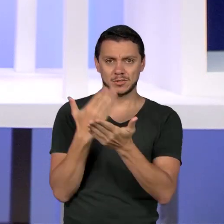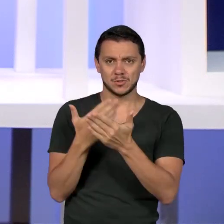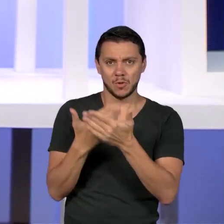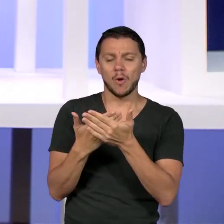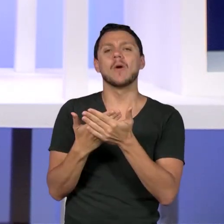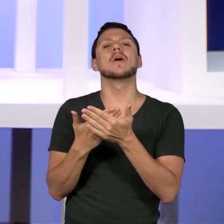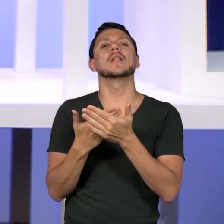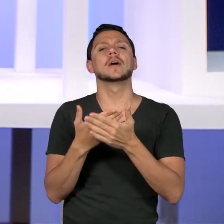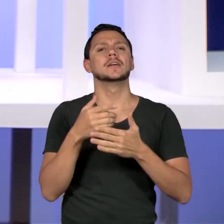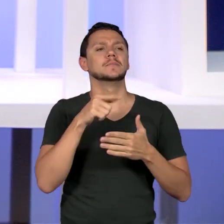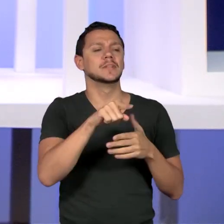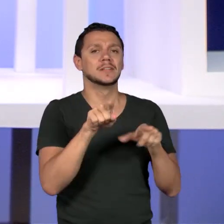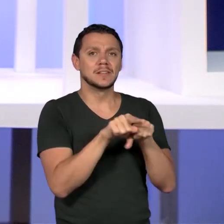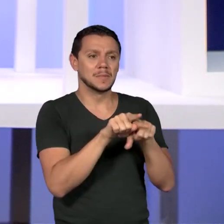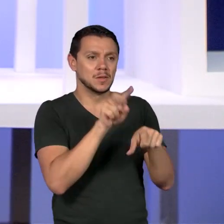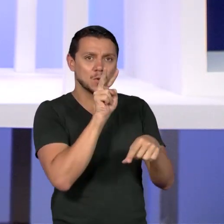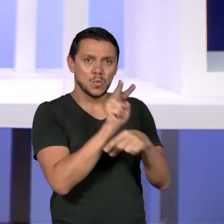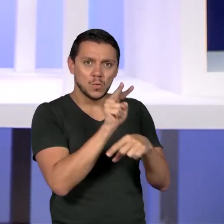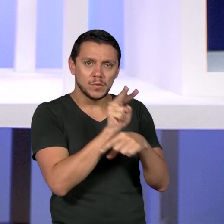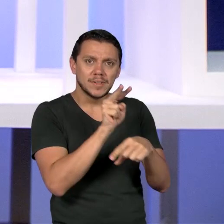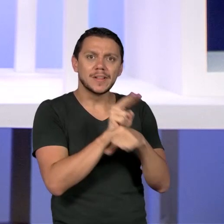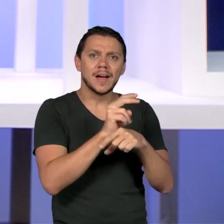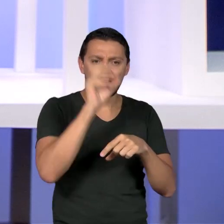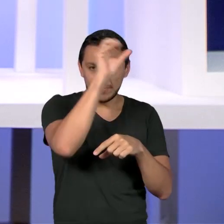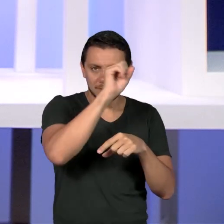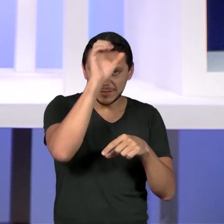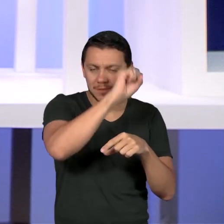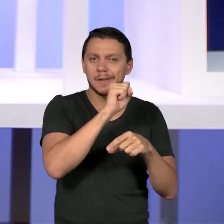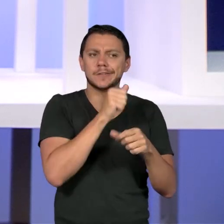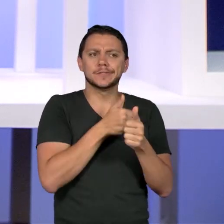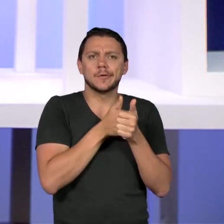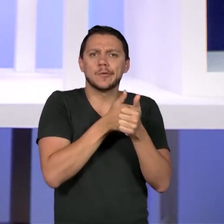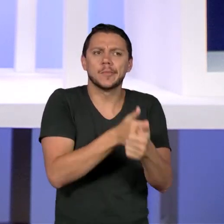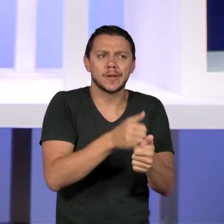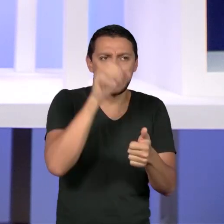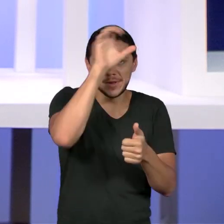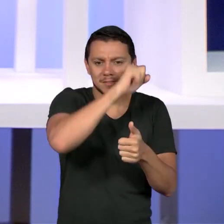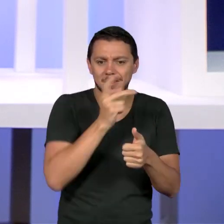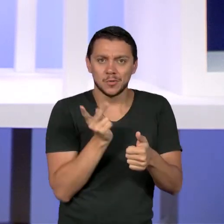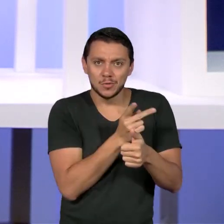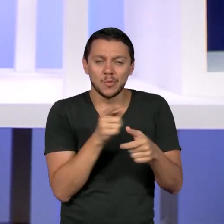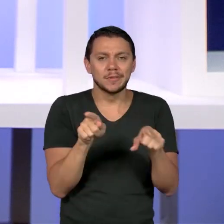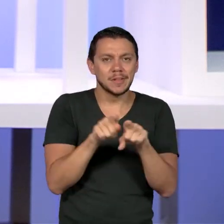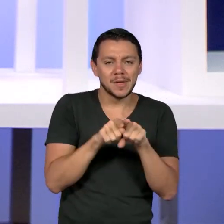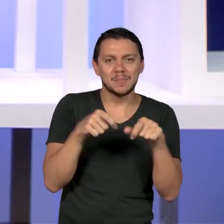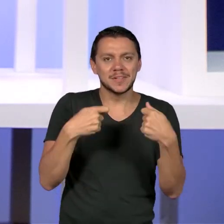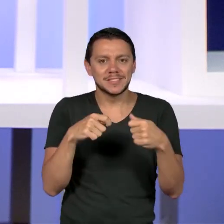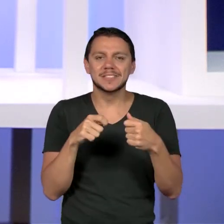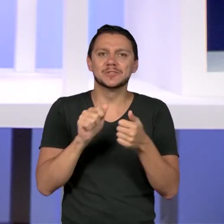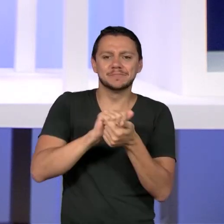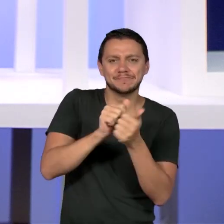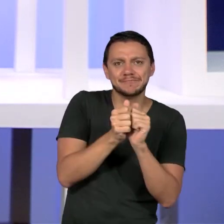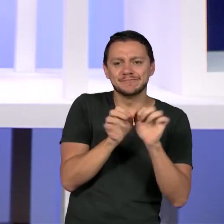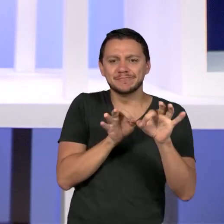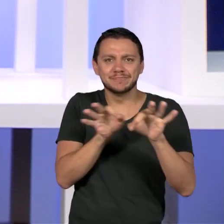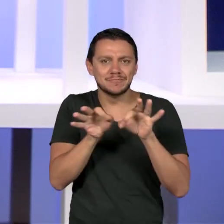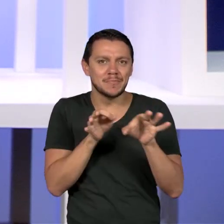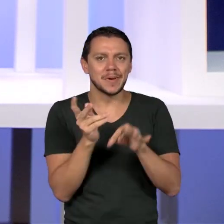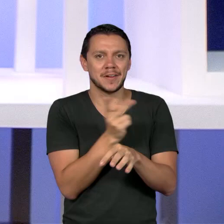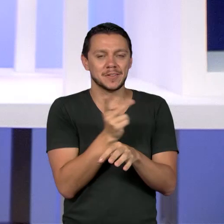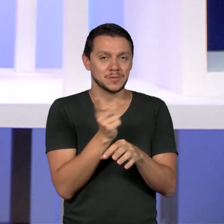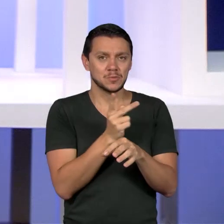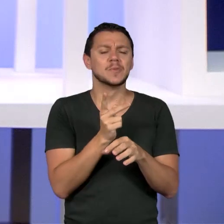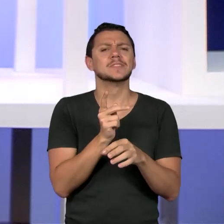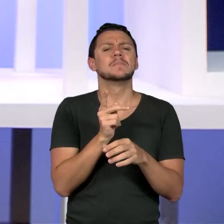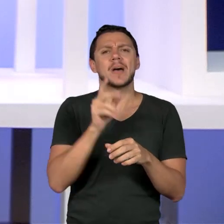e, sei lá, pelas aprendizagens, acompanhar as aprendizagens tanto de estudantes, quanto